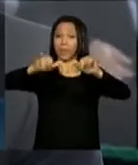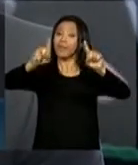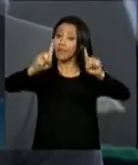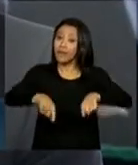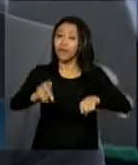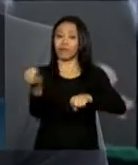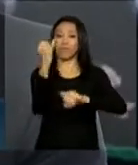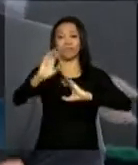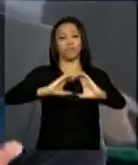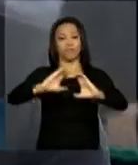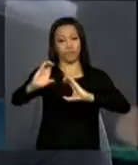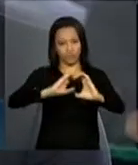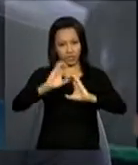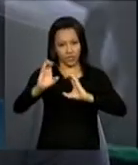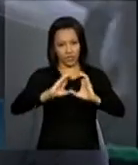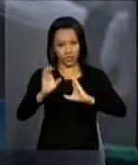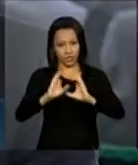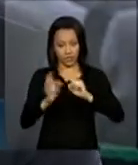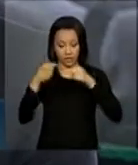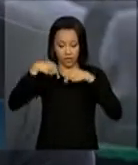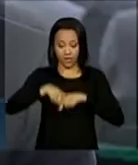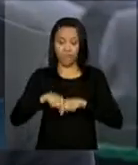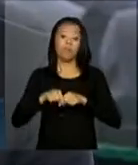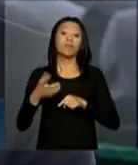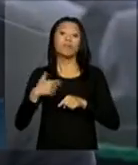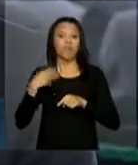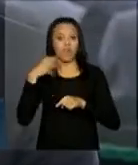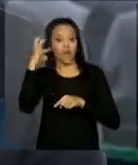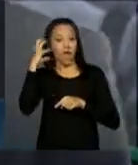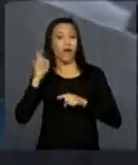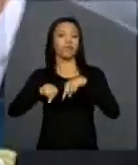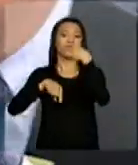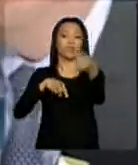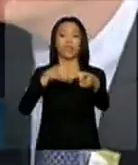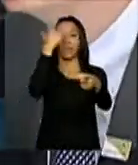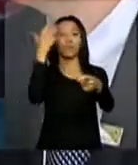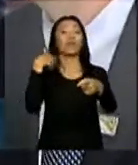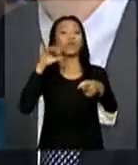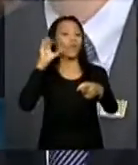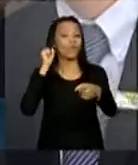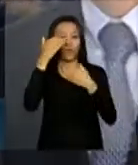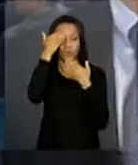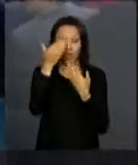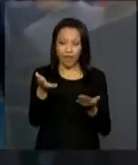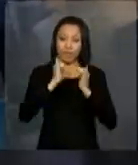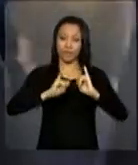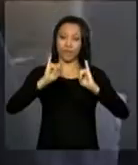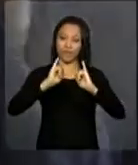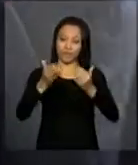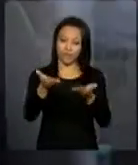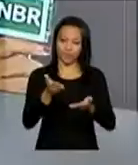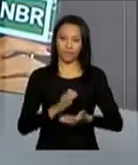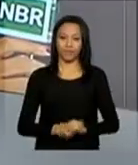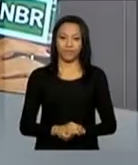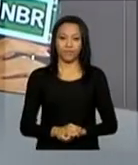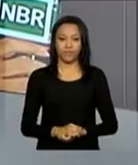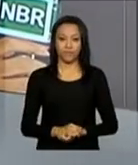entre a operadora e o usuário final. Obrigada pelas informações. Malu, é com você.